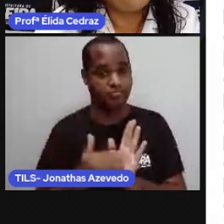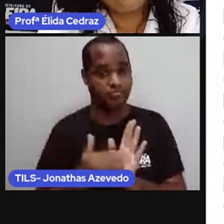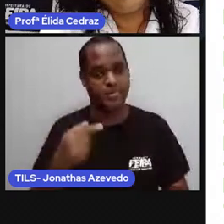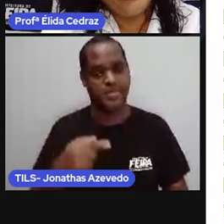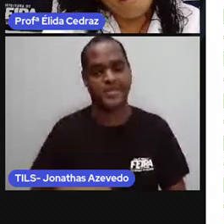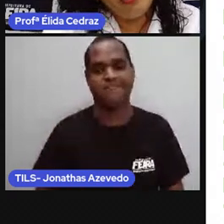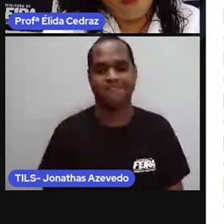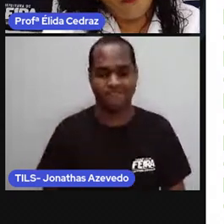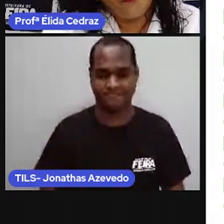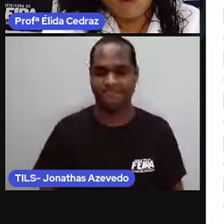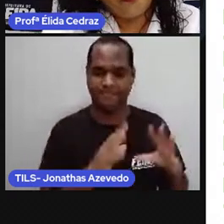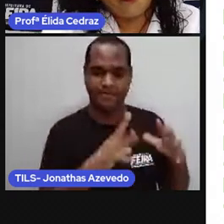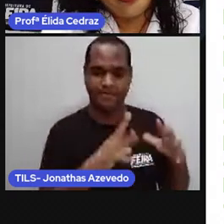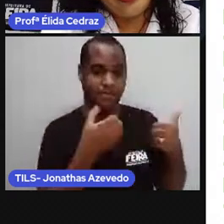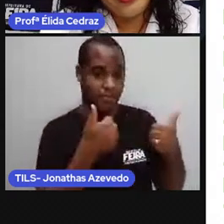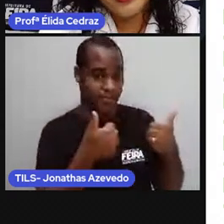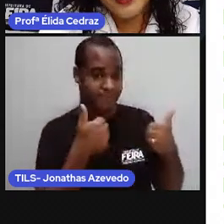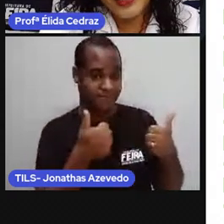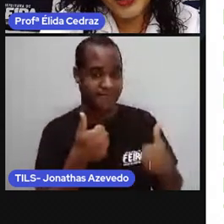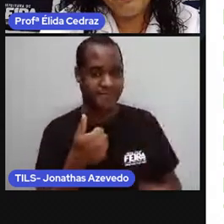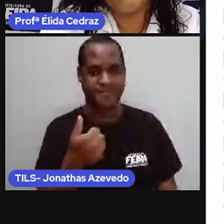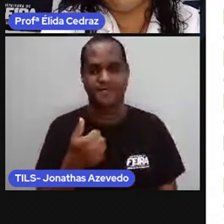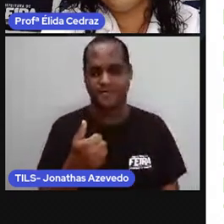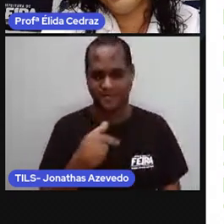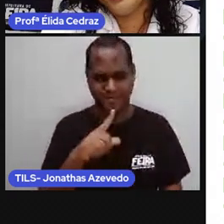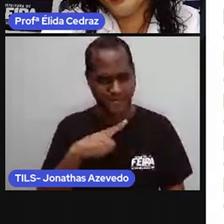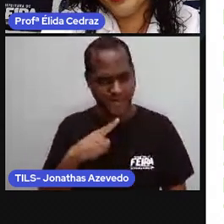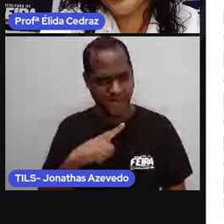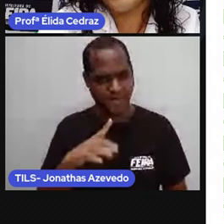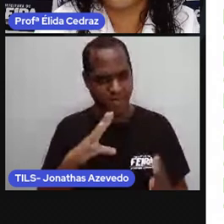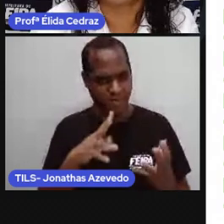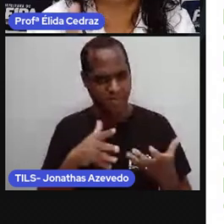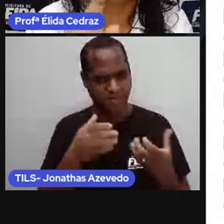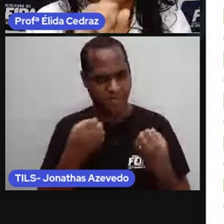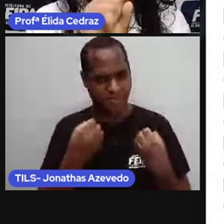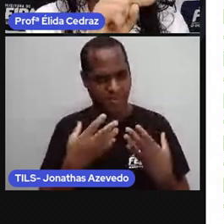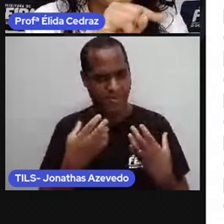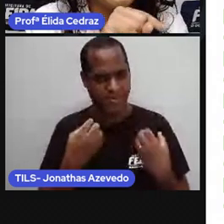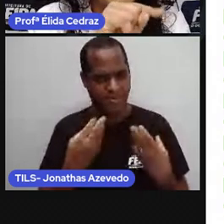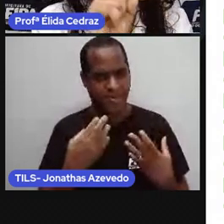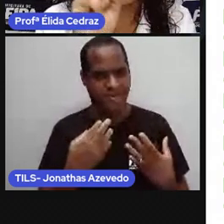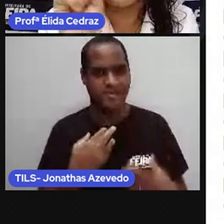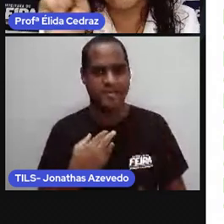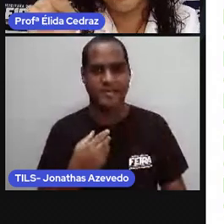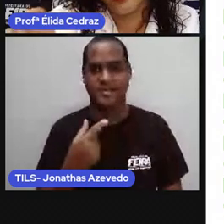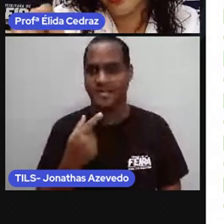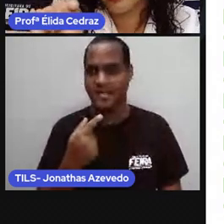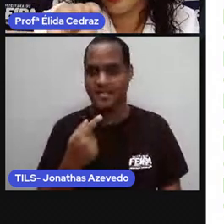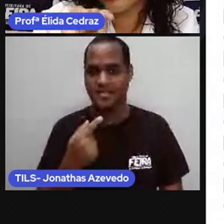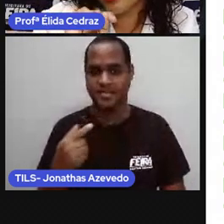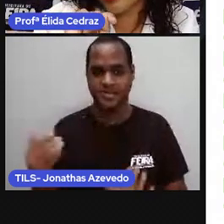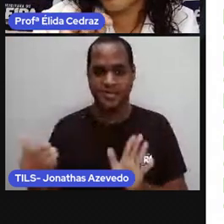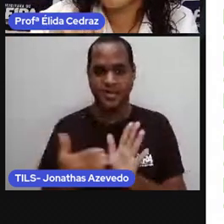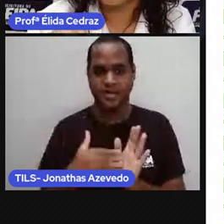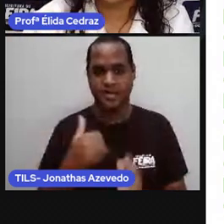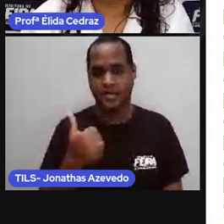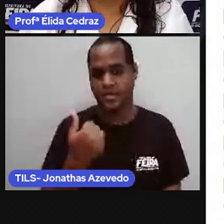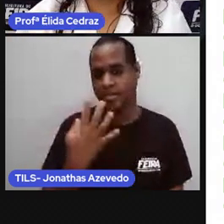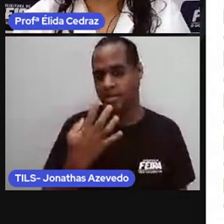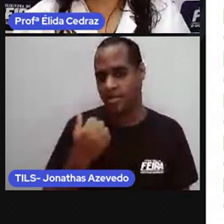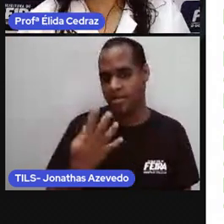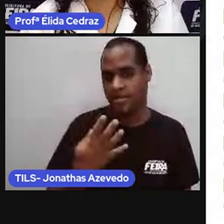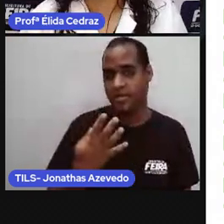O mundo é bom. Existe, e existe. De sete a quatorze anos.